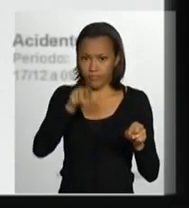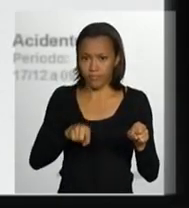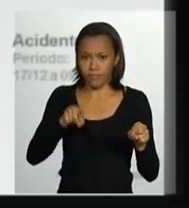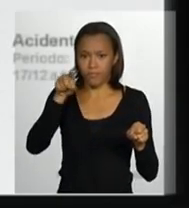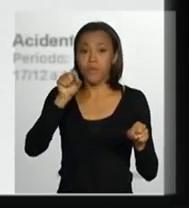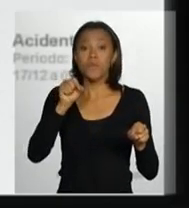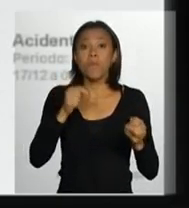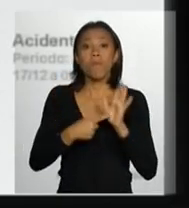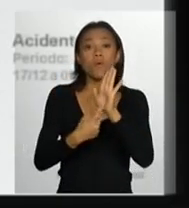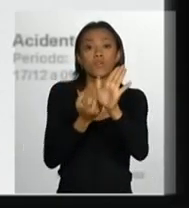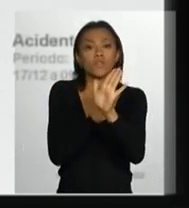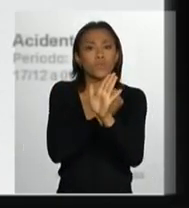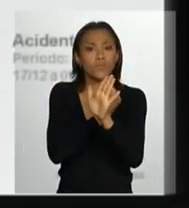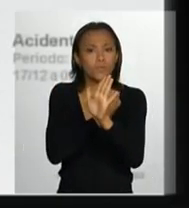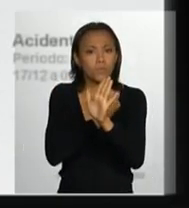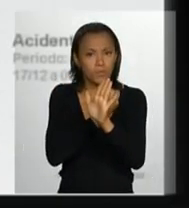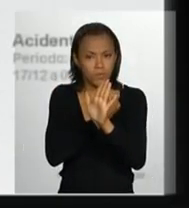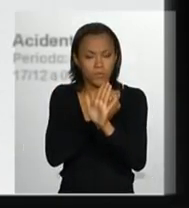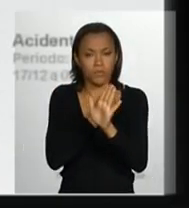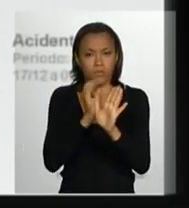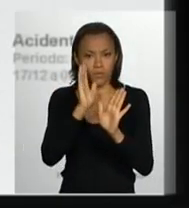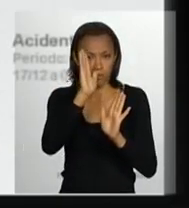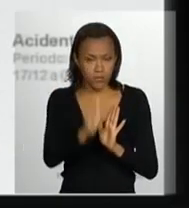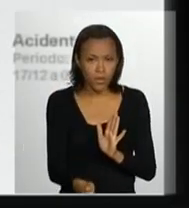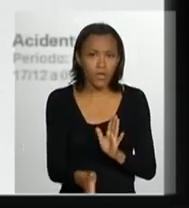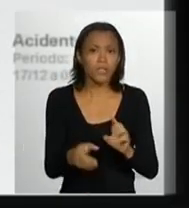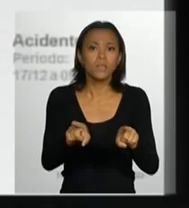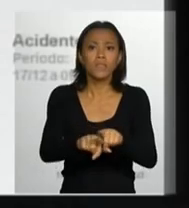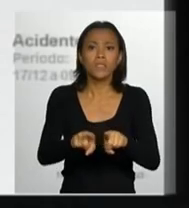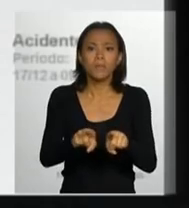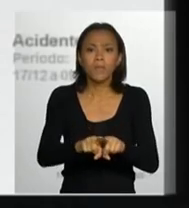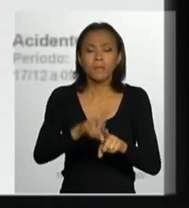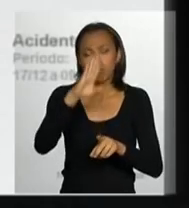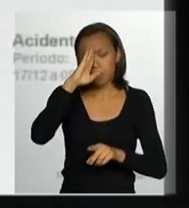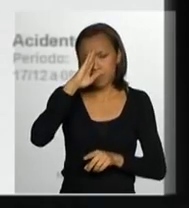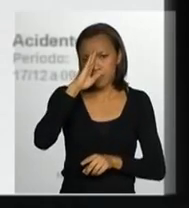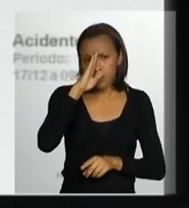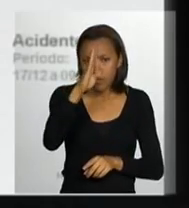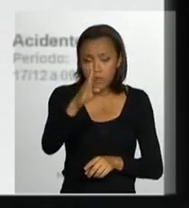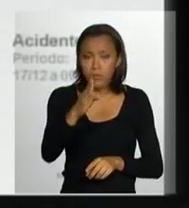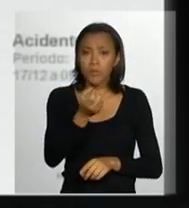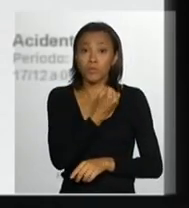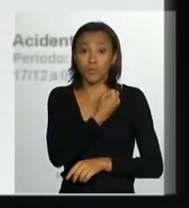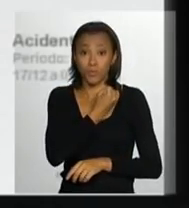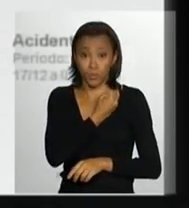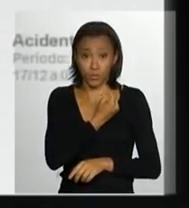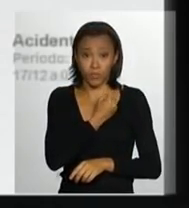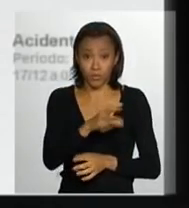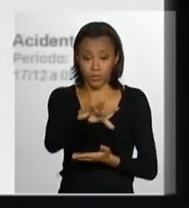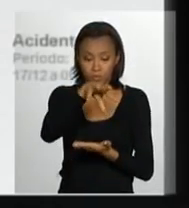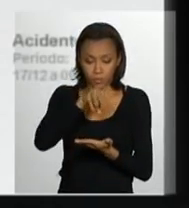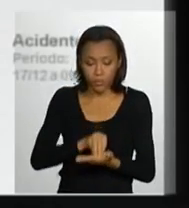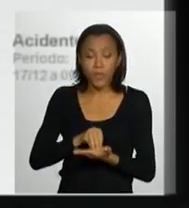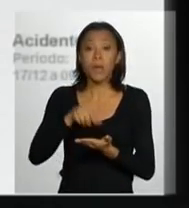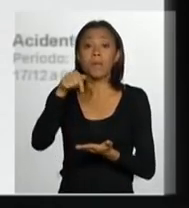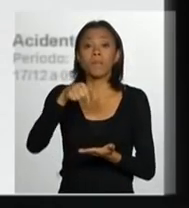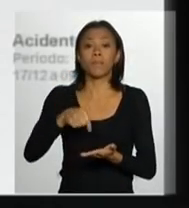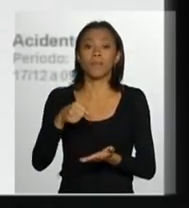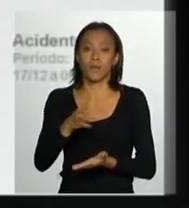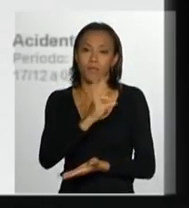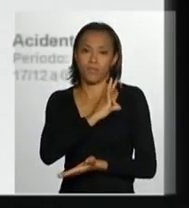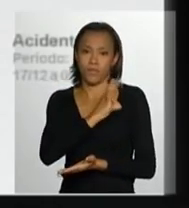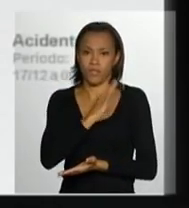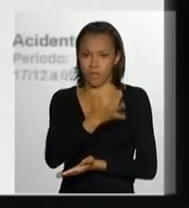a números absolutos. e dizem respeito exclusivamente aos números da Polícia Rodoviária Federal. Aqui não estão